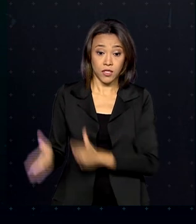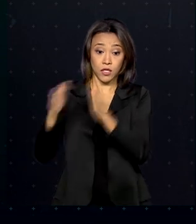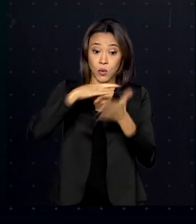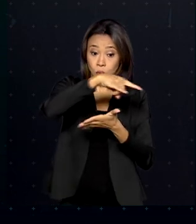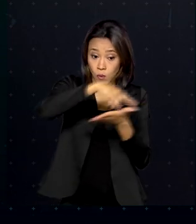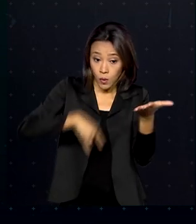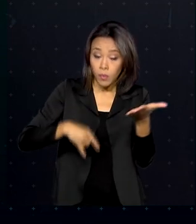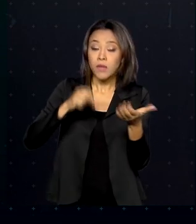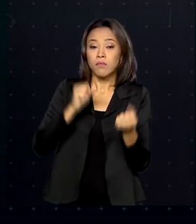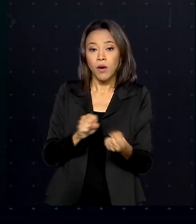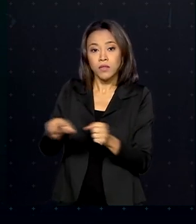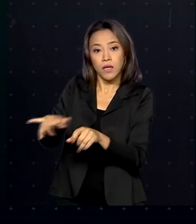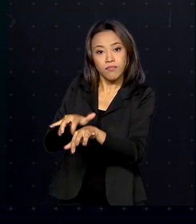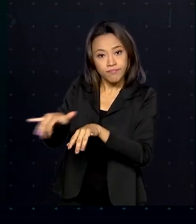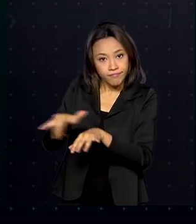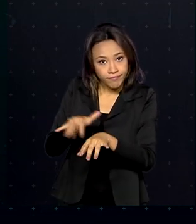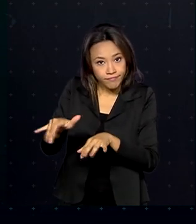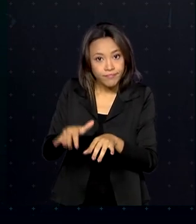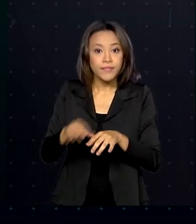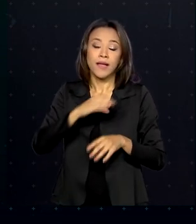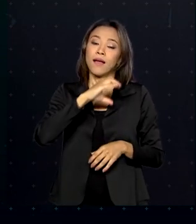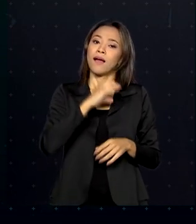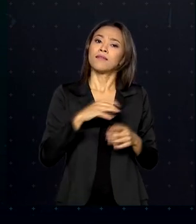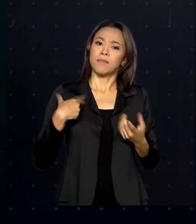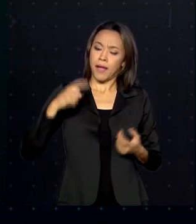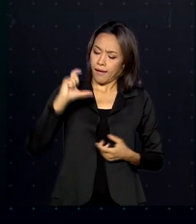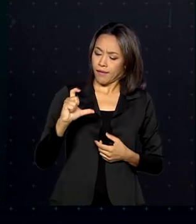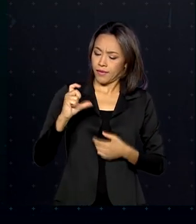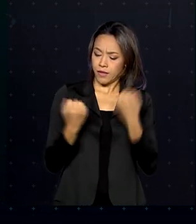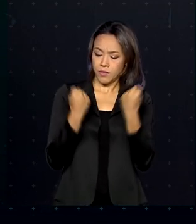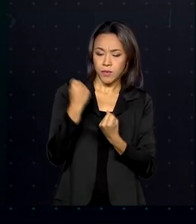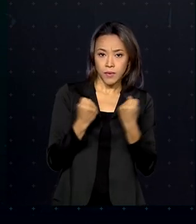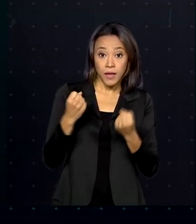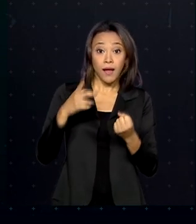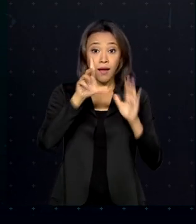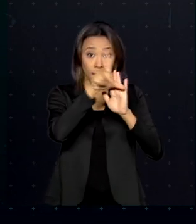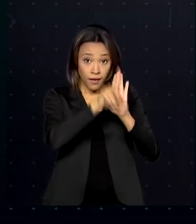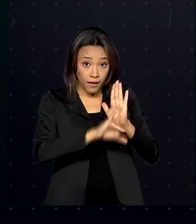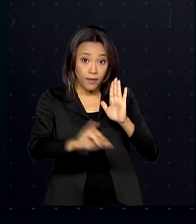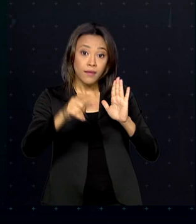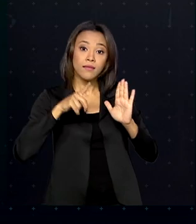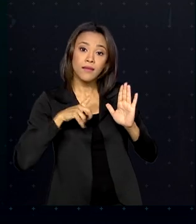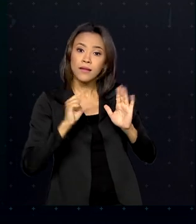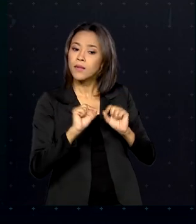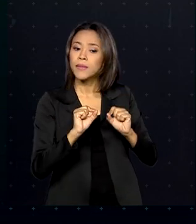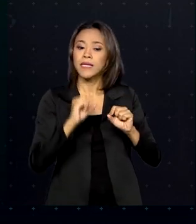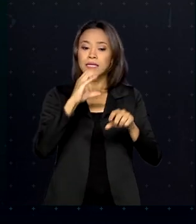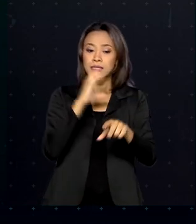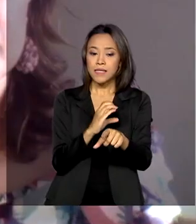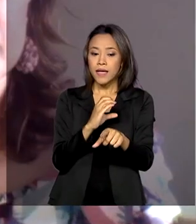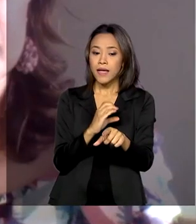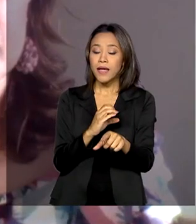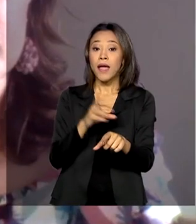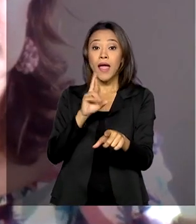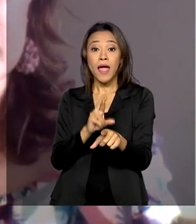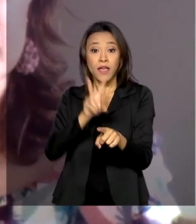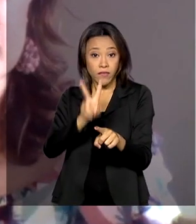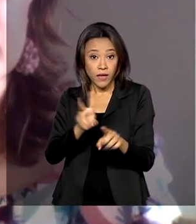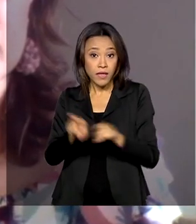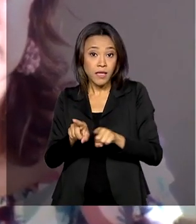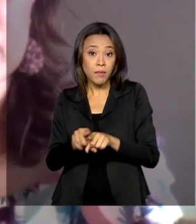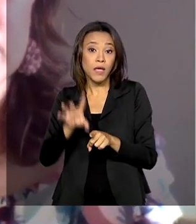formato digital. Além da CNH, que já podia, a lei prevê isso agora para o CRV e o DUT. Com a